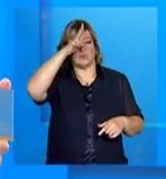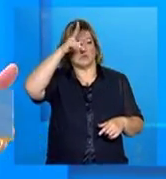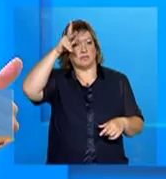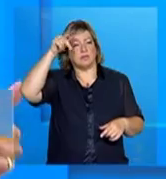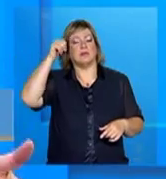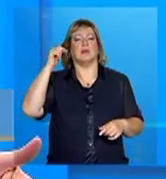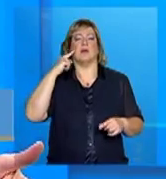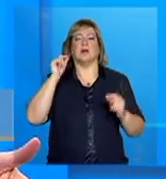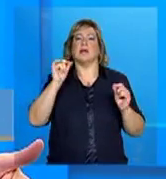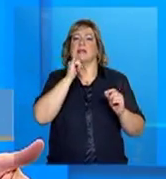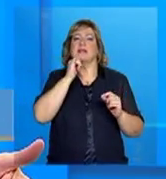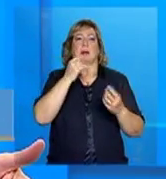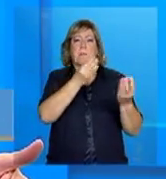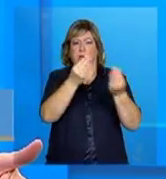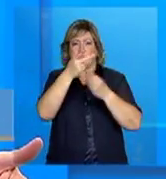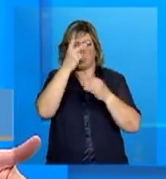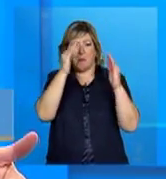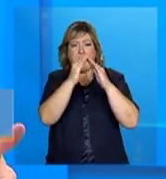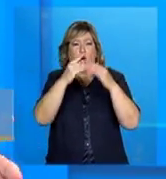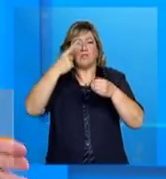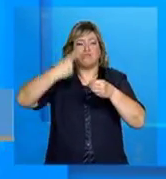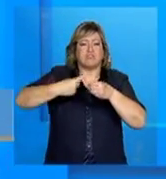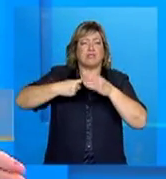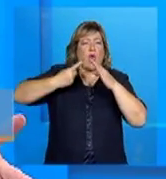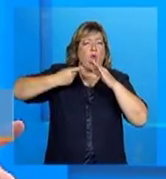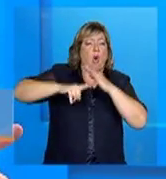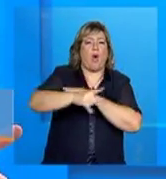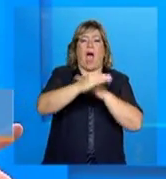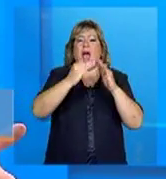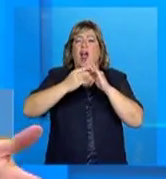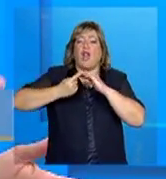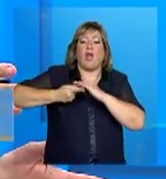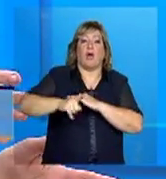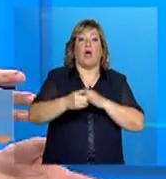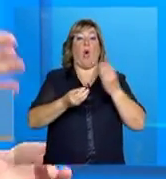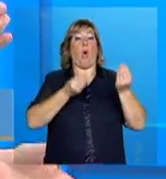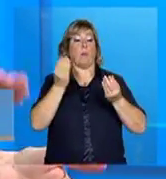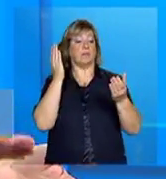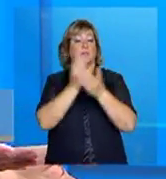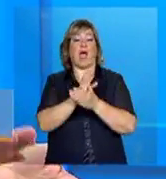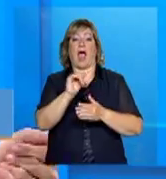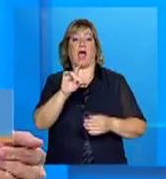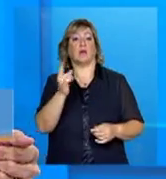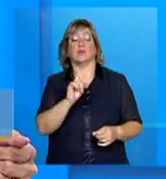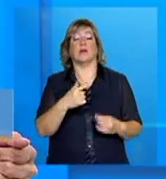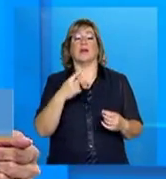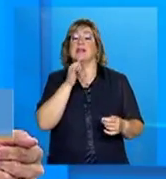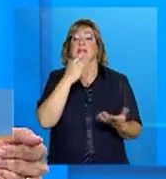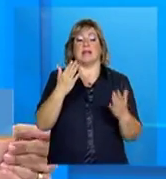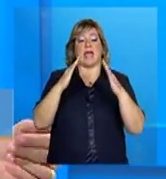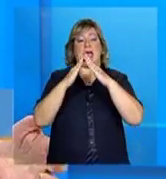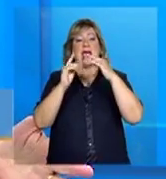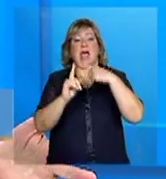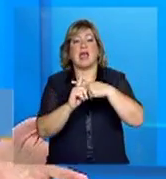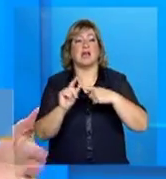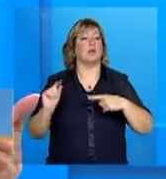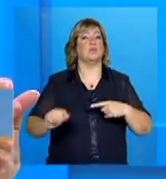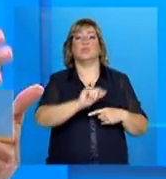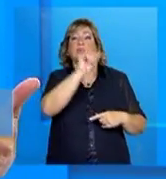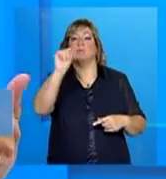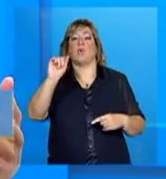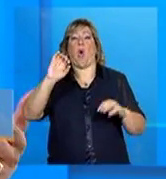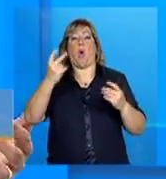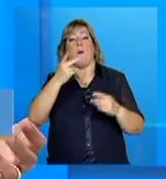conseguiu ser cadastrado. Quer dizer, como é que é o trabalho de vocês? E, por exemplo, igrejas ou pessoas que por ali